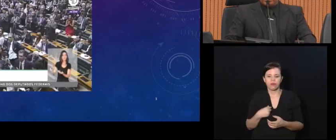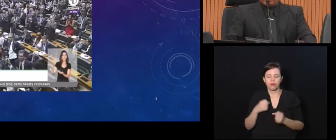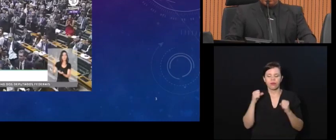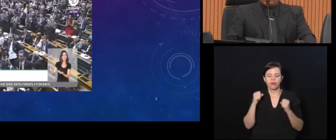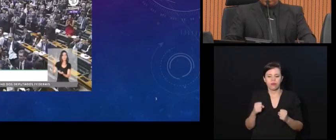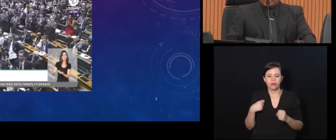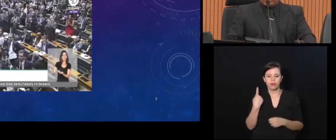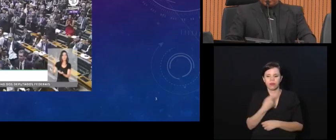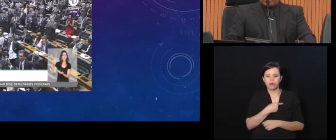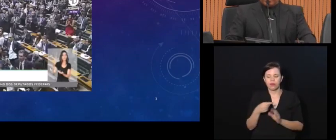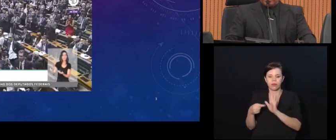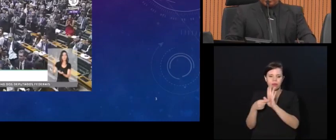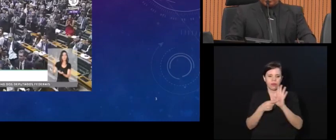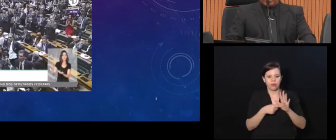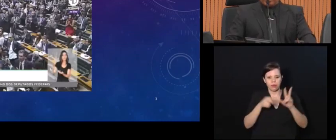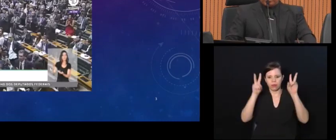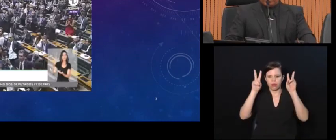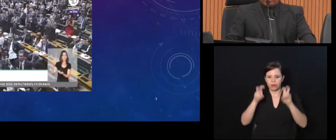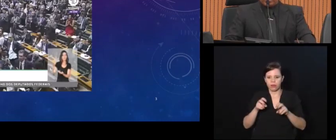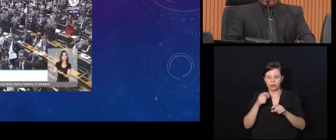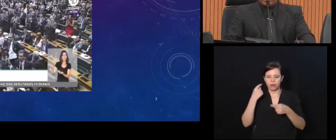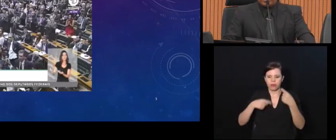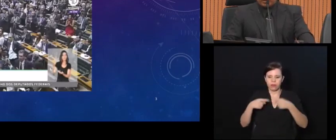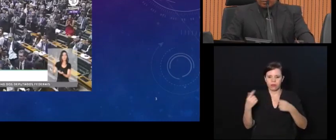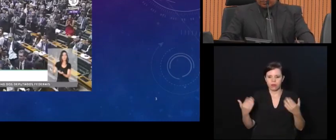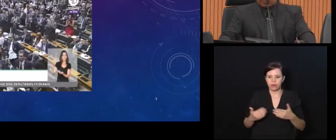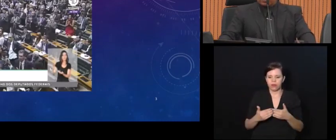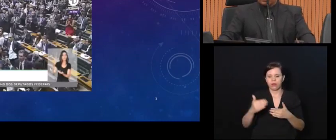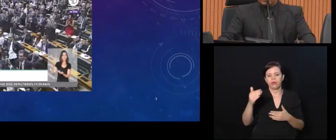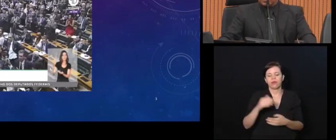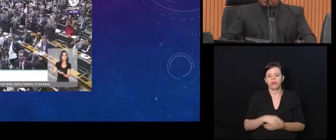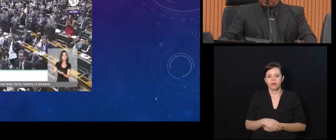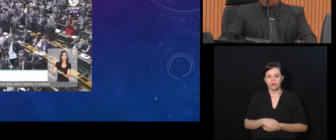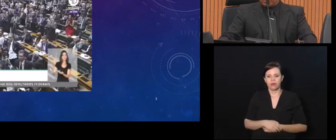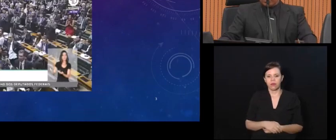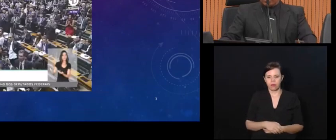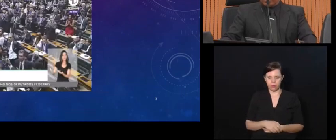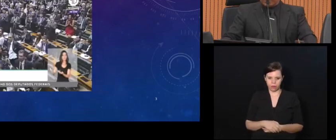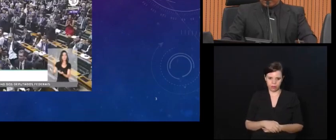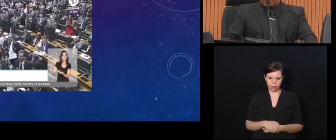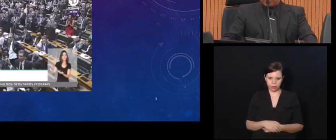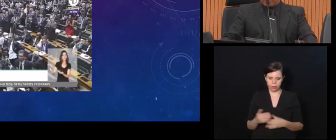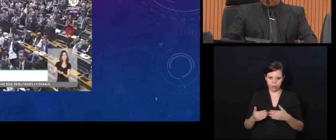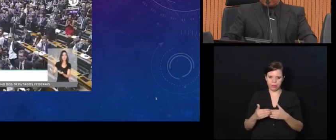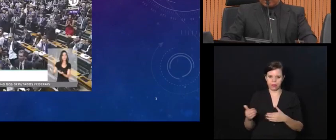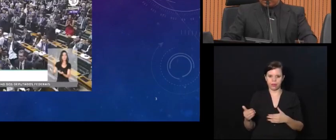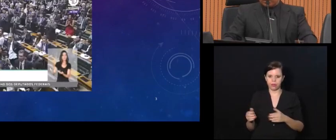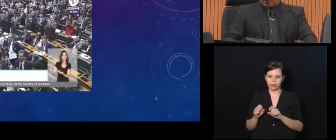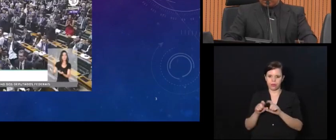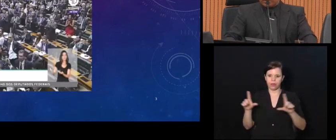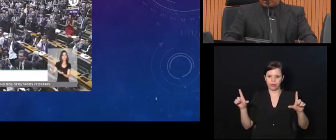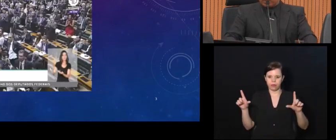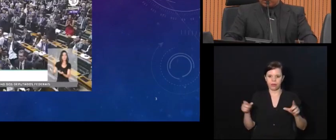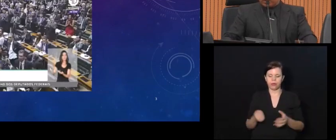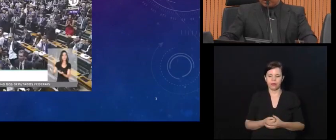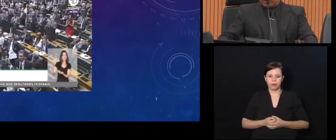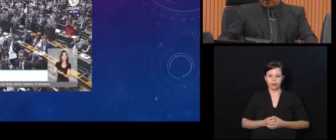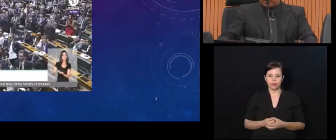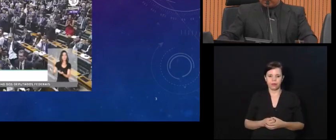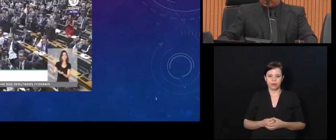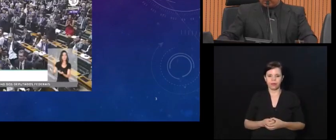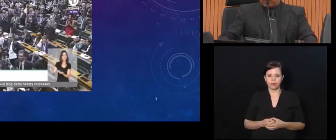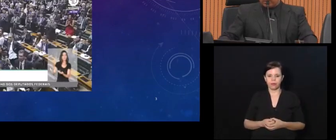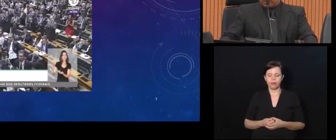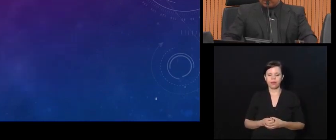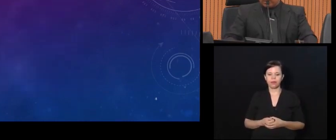a gente ilustrar os temas que a gente vai discutir daqui para frente. próximo slide, o slide sobre, deixa eu ver aqui o que